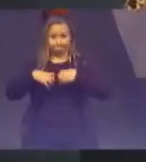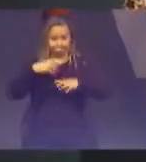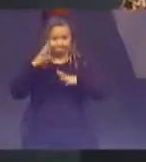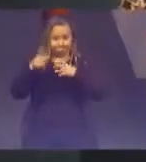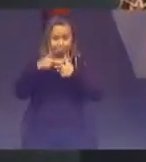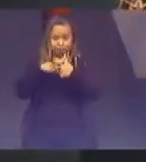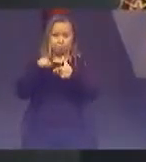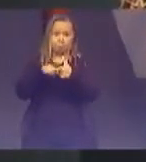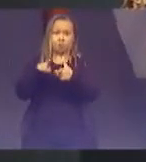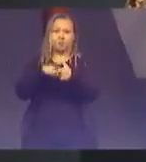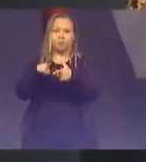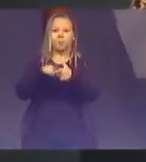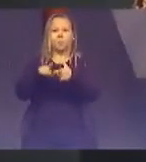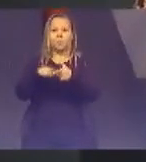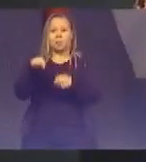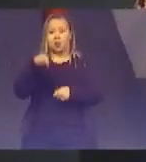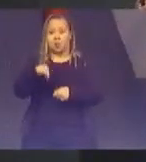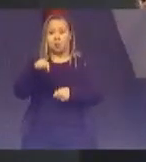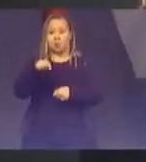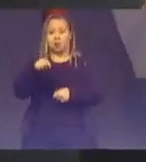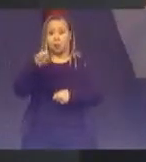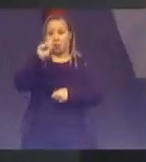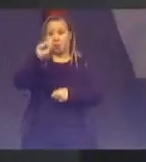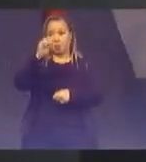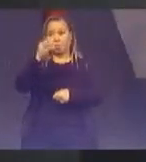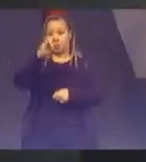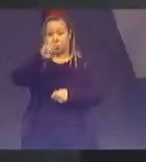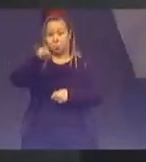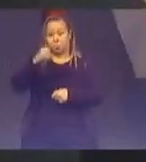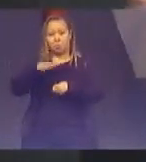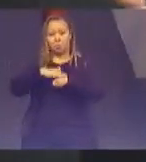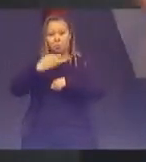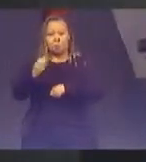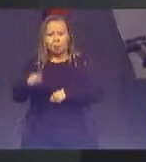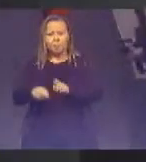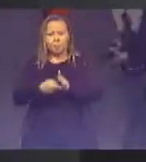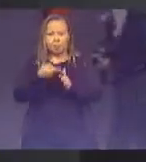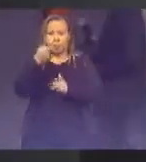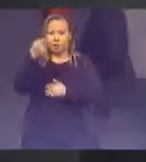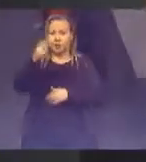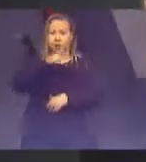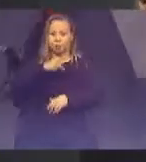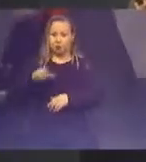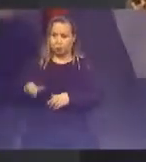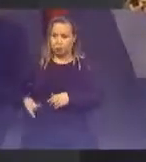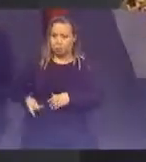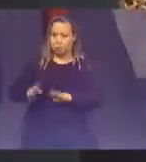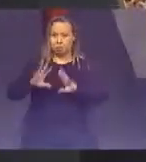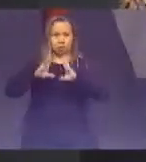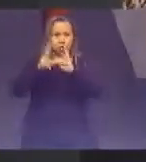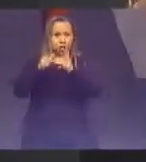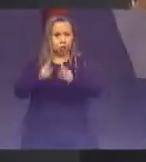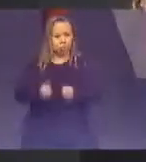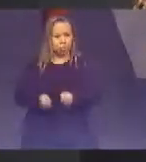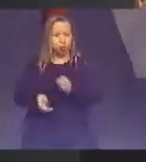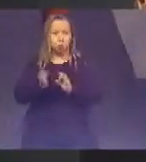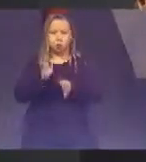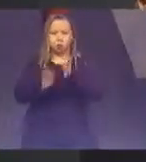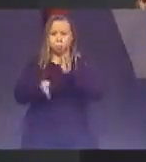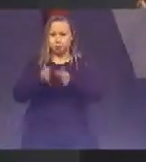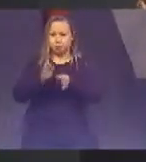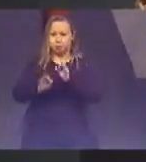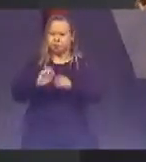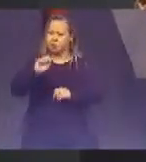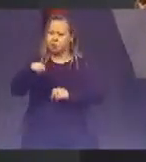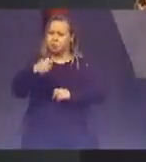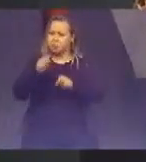no Superior Tribunal de Justiça mais uma vez o ministro Otávio Noronha junto com os presidentes das cortes está dando um sinal claro